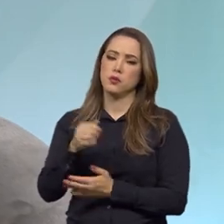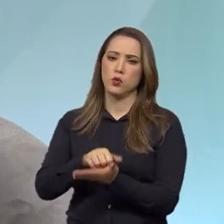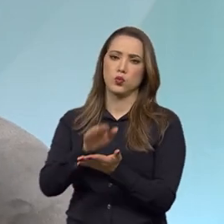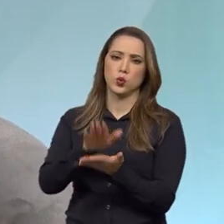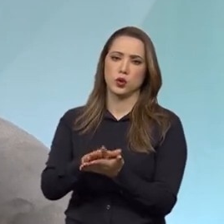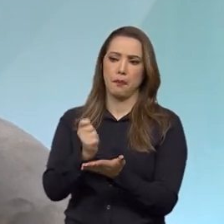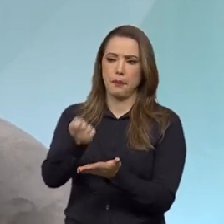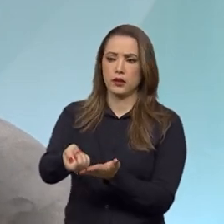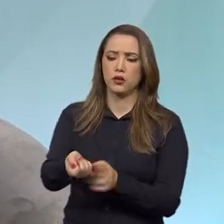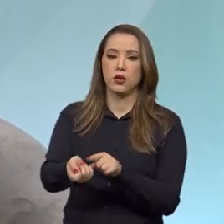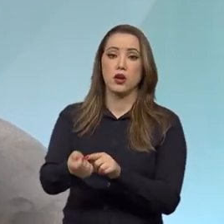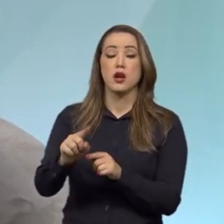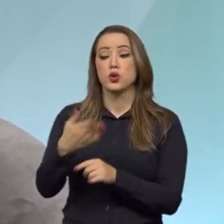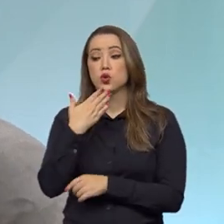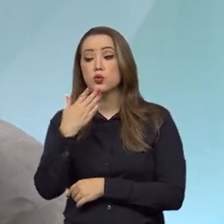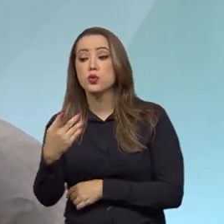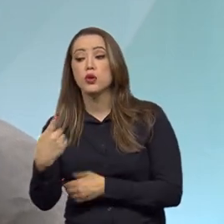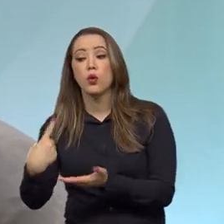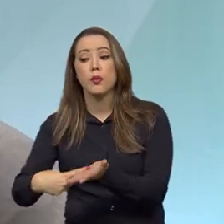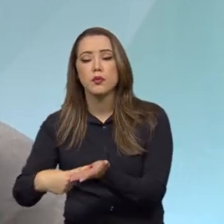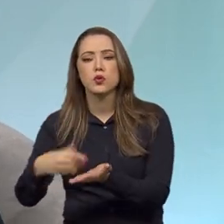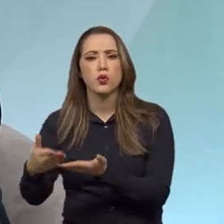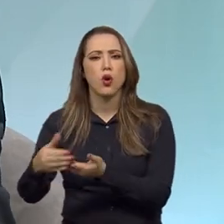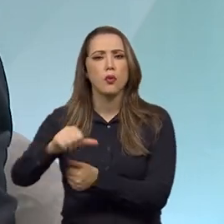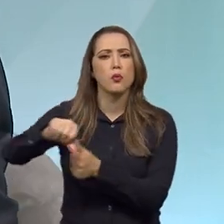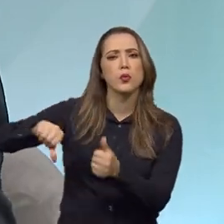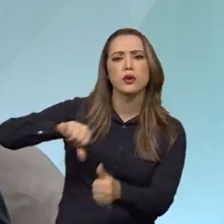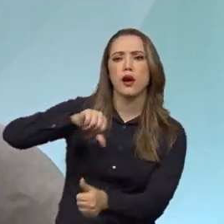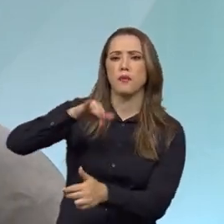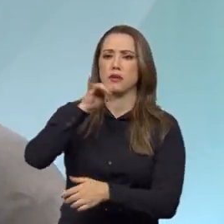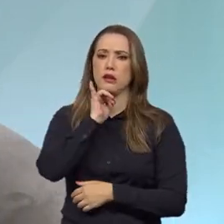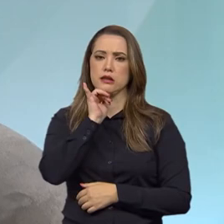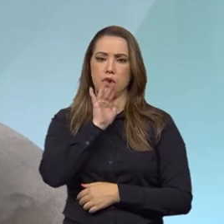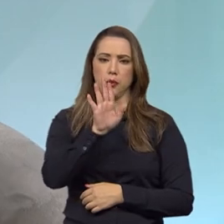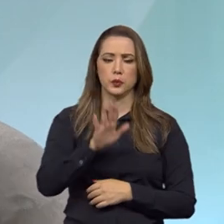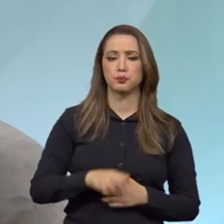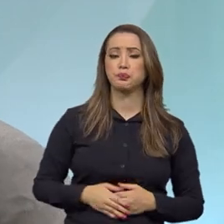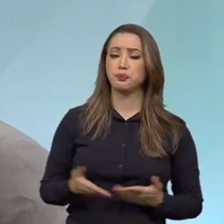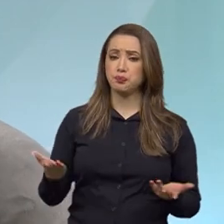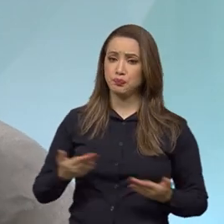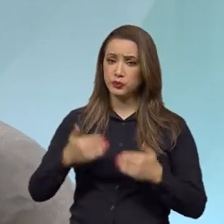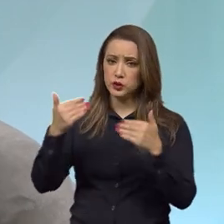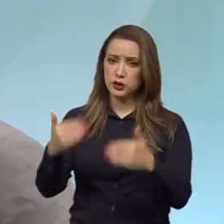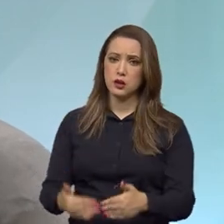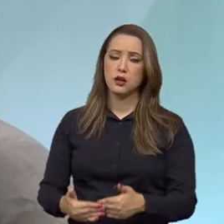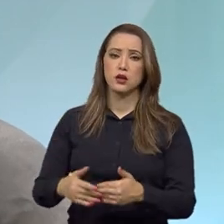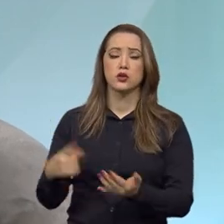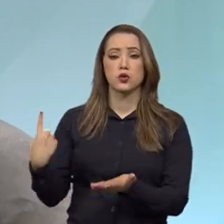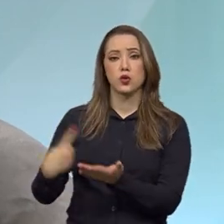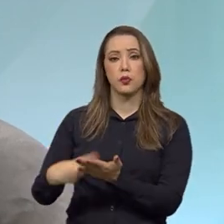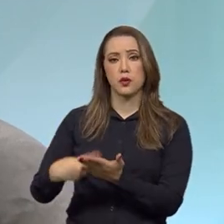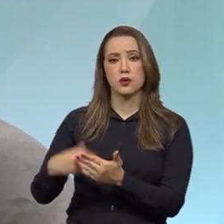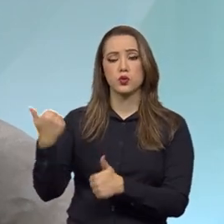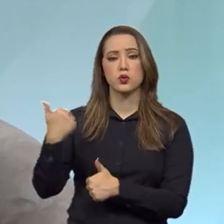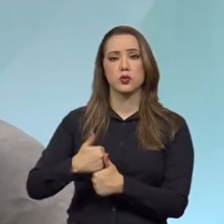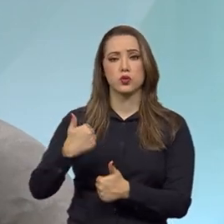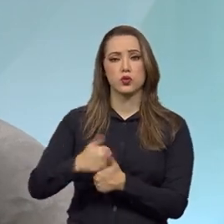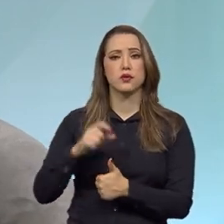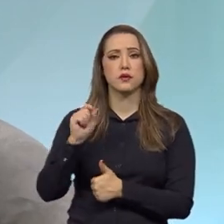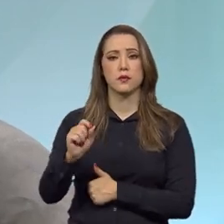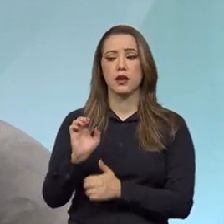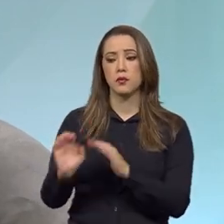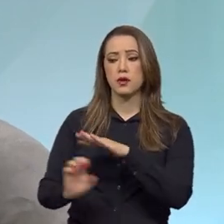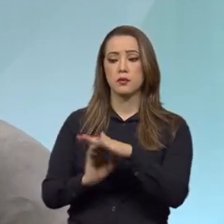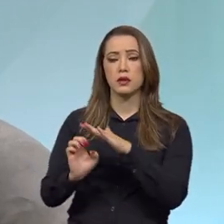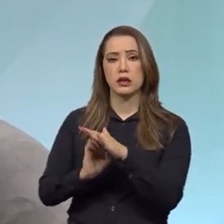revertidas em efetiva proteção do meio ambiente. Vou lhe dar um exemplo. Nós estamos agora diante de um acordo substitutivo que vai fazer com que uma